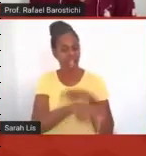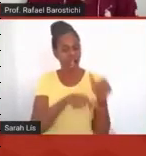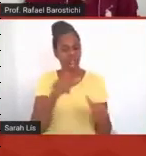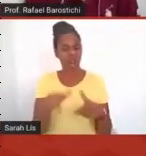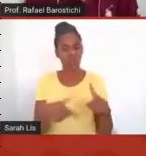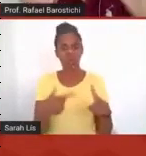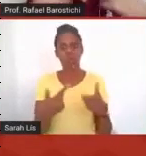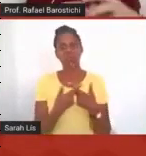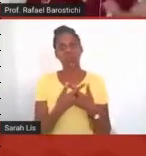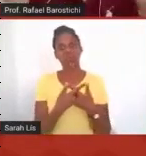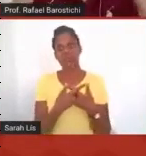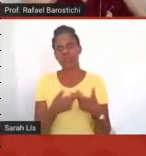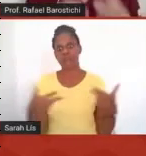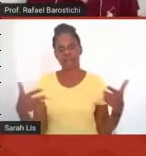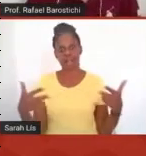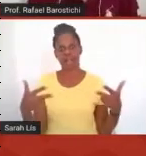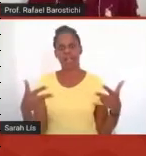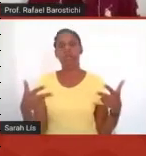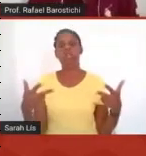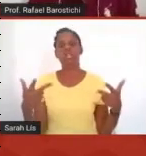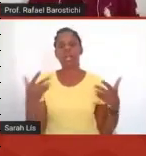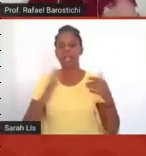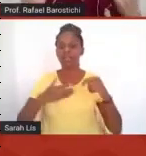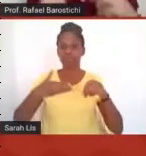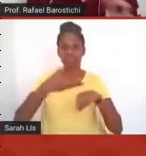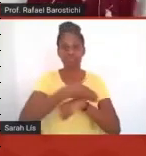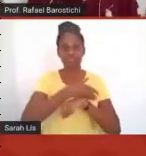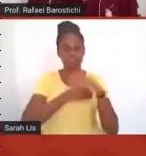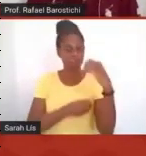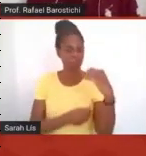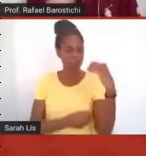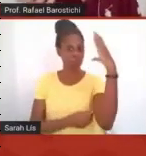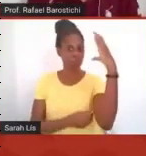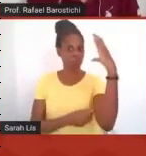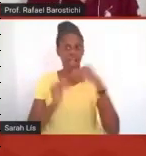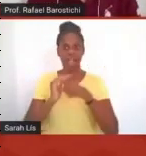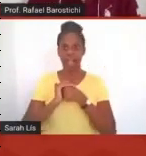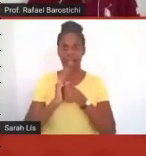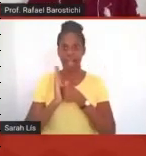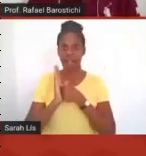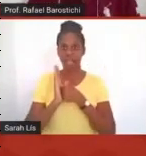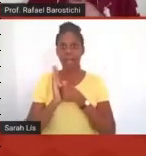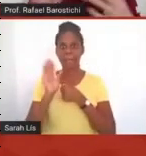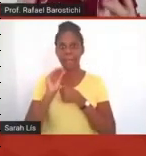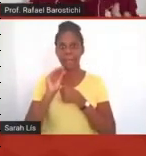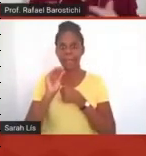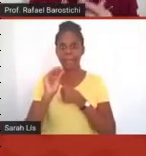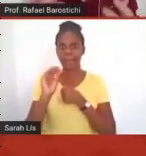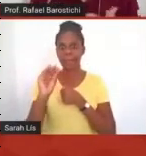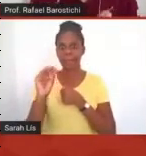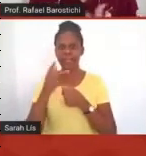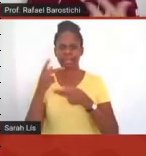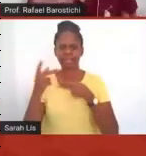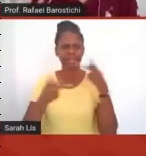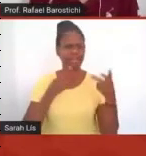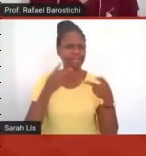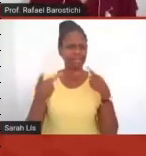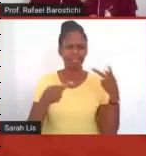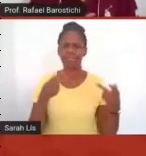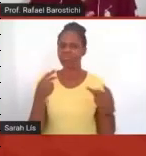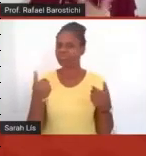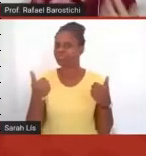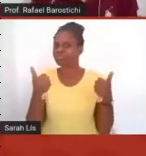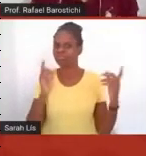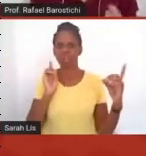alunos que entravam, abriam suas câmeras, abriam o áudio, participavam, o que fazia com que os encontros ficassem